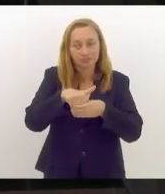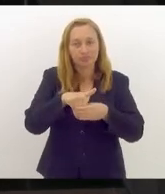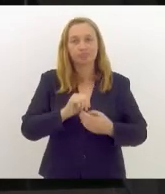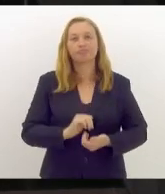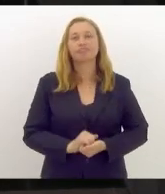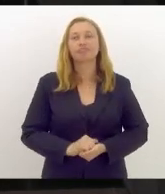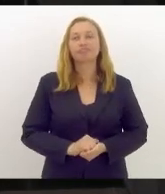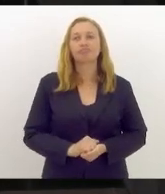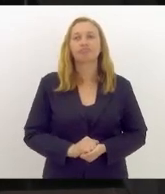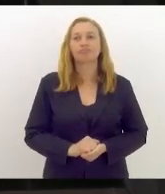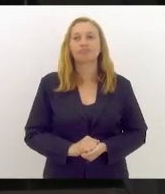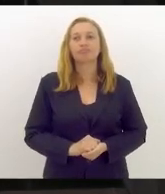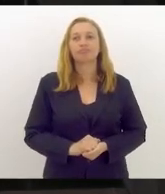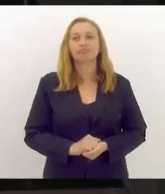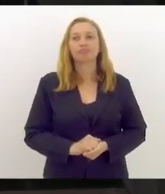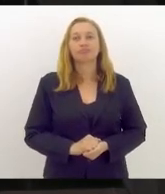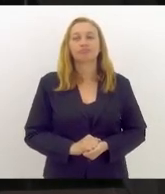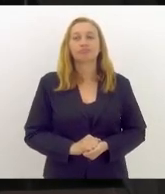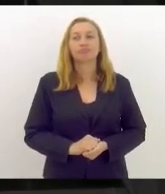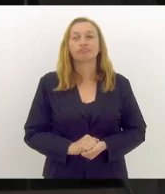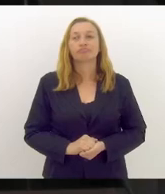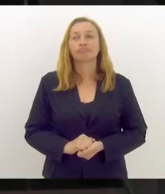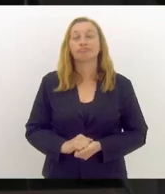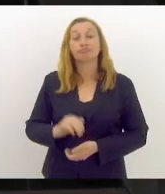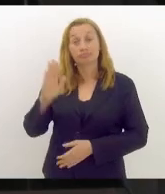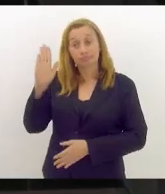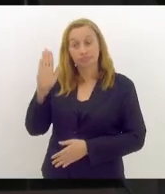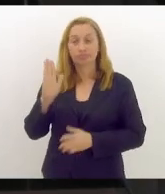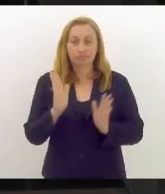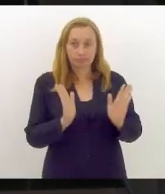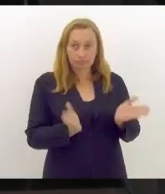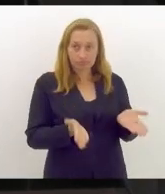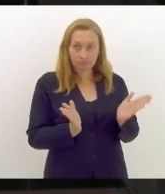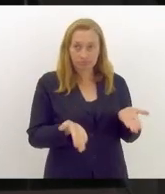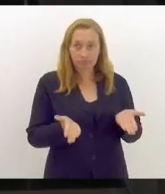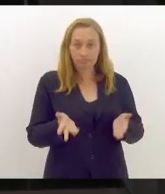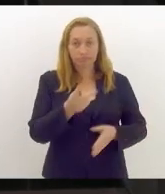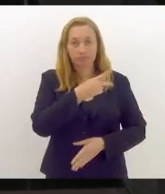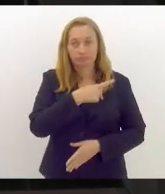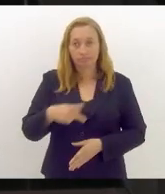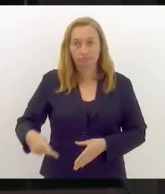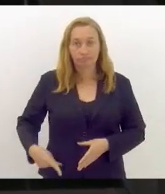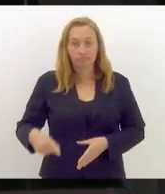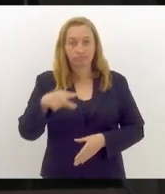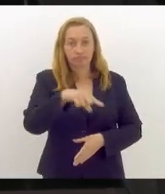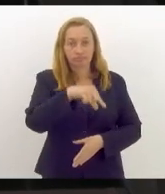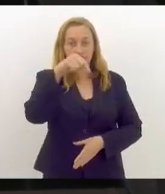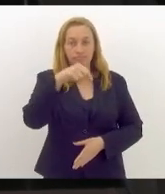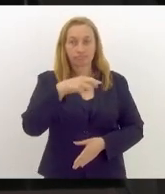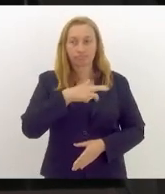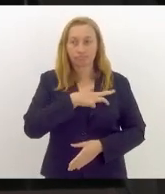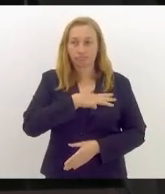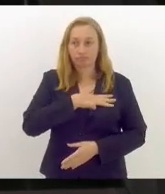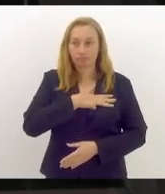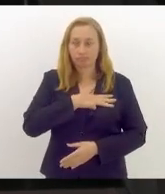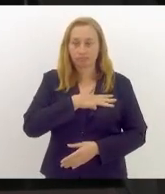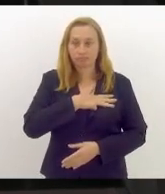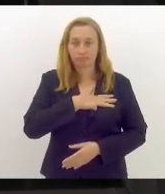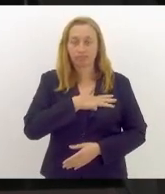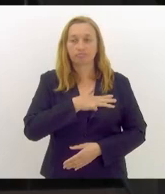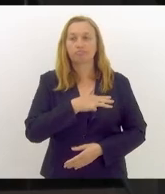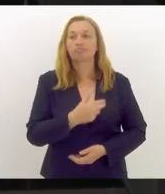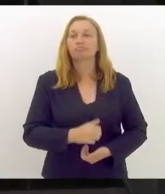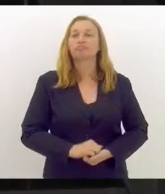então candidato e hoje presidente eleito, Luiz Inácio Lula da Silva,